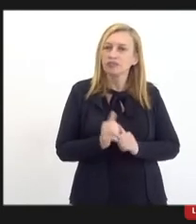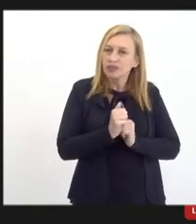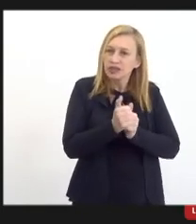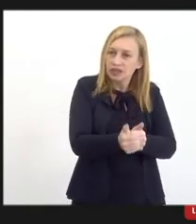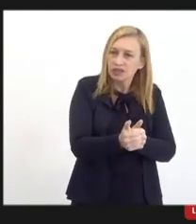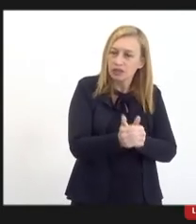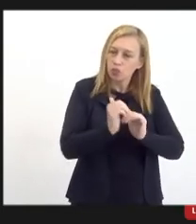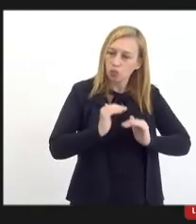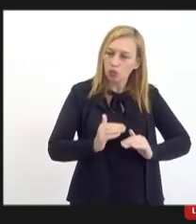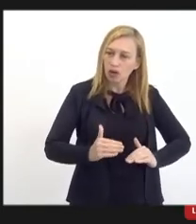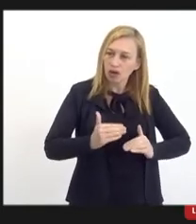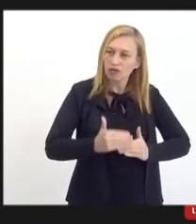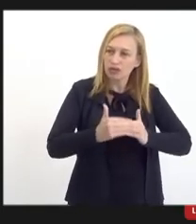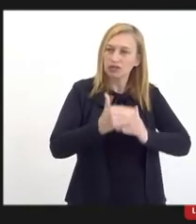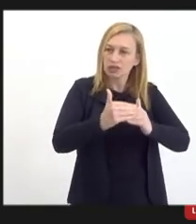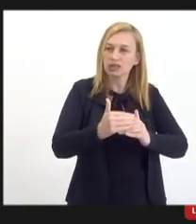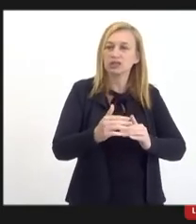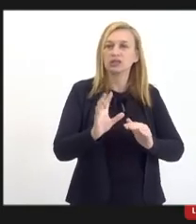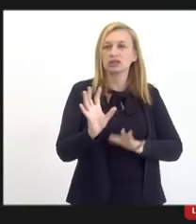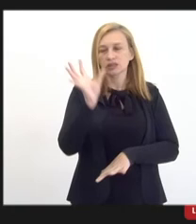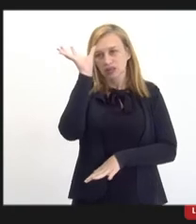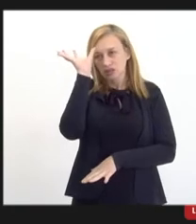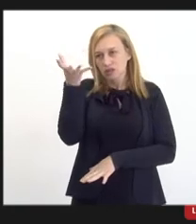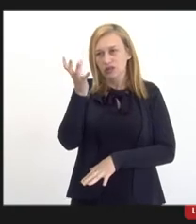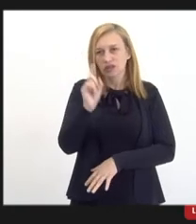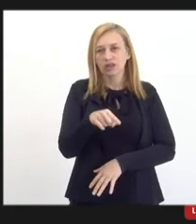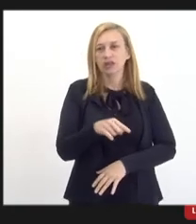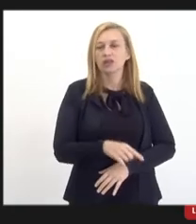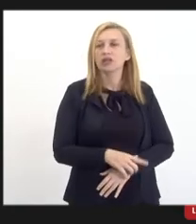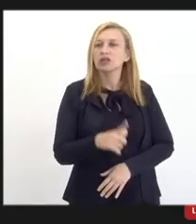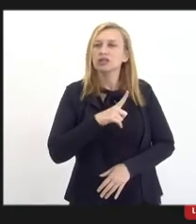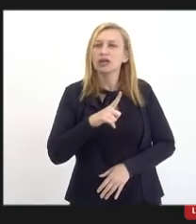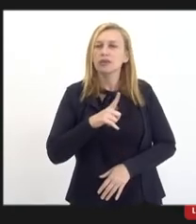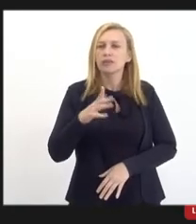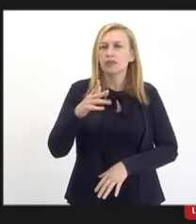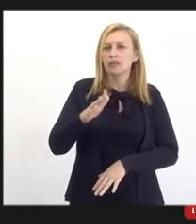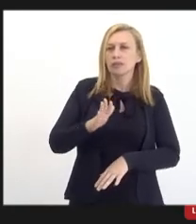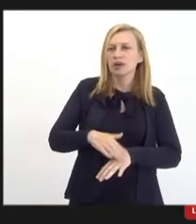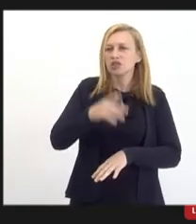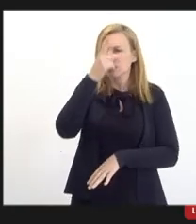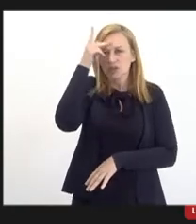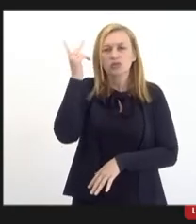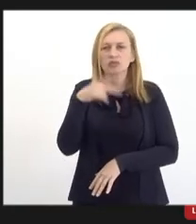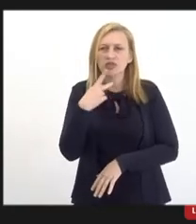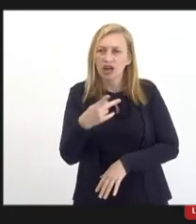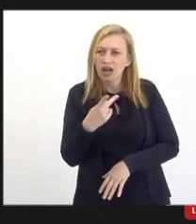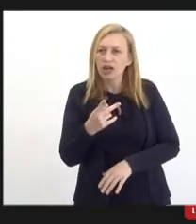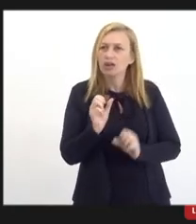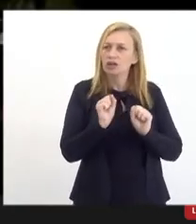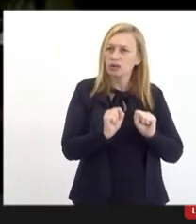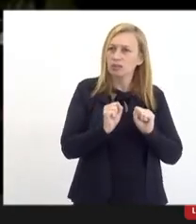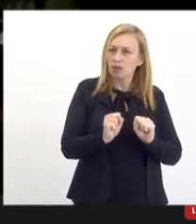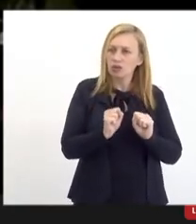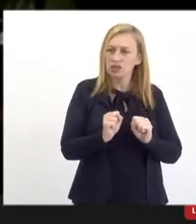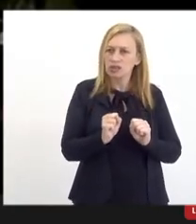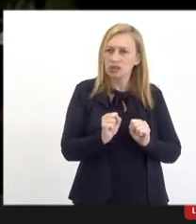e avançar nas soluções. Alguém mais quer acrescentar para que a gente possa